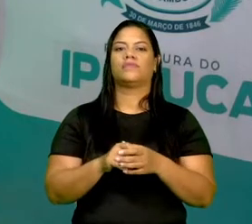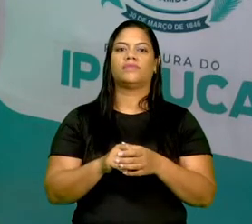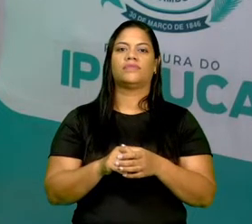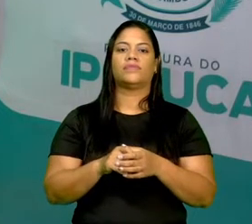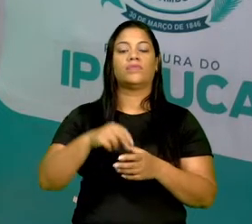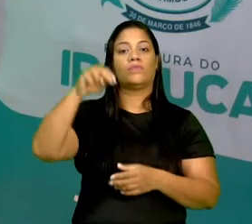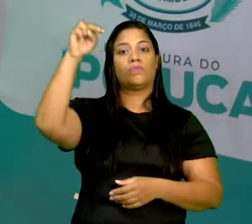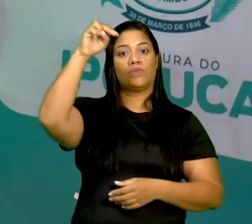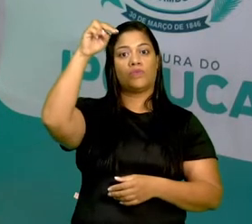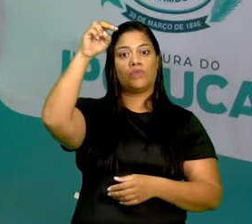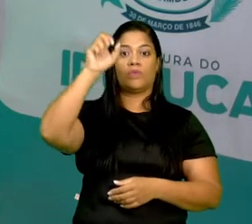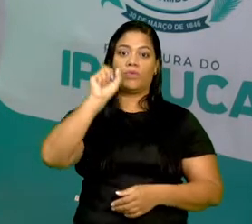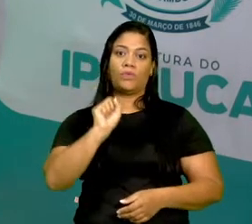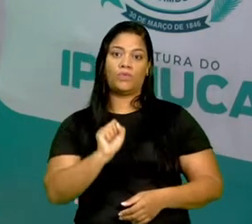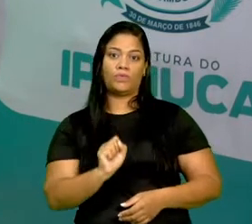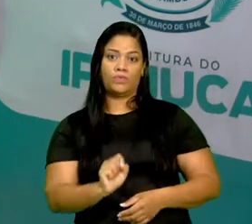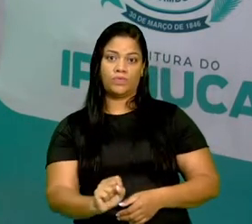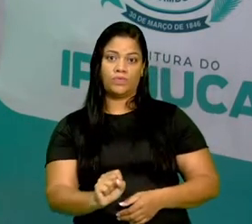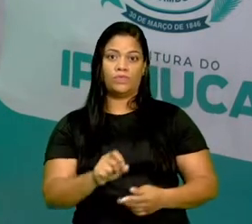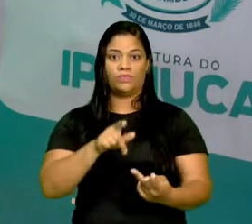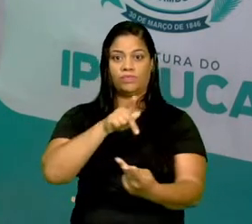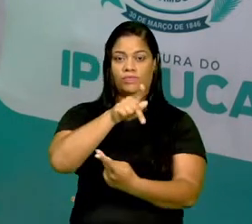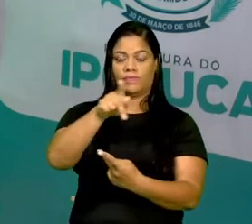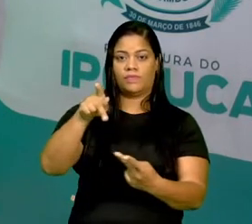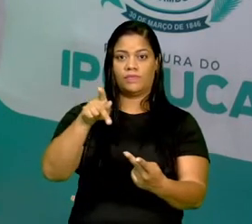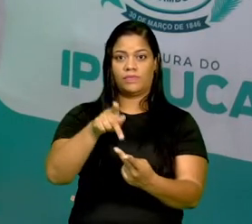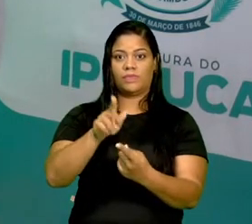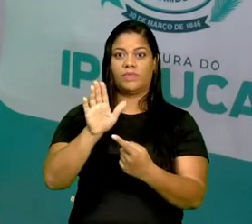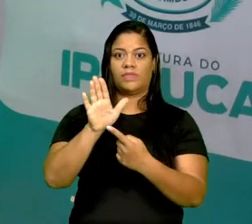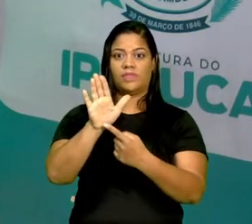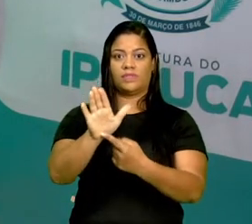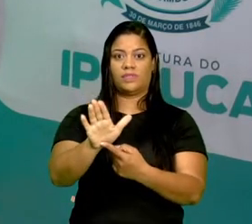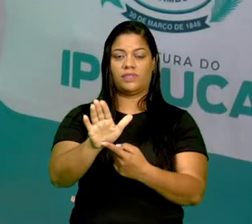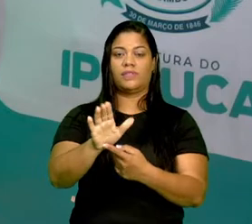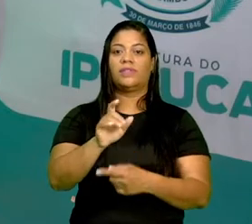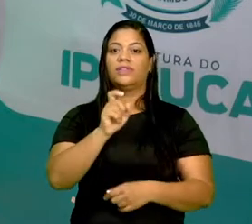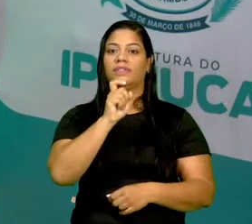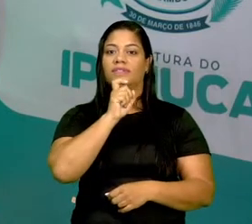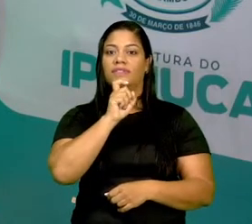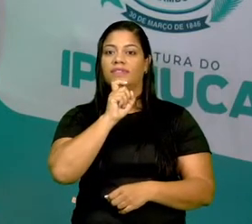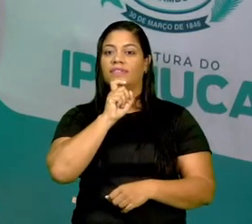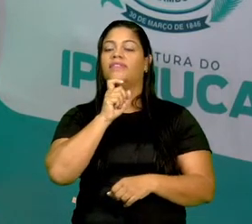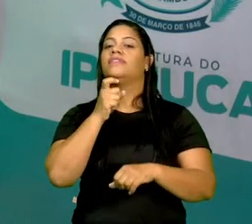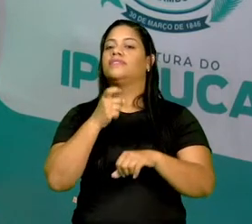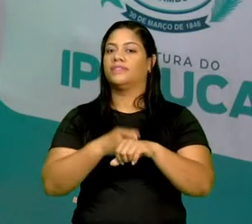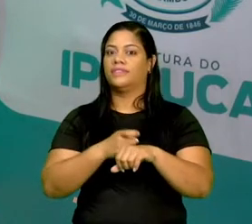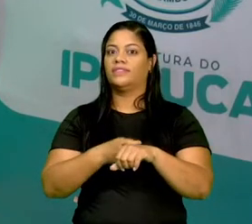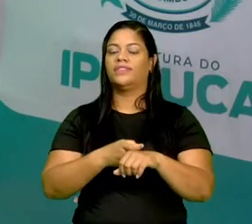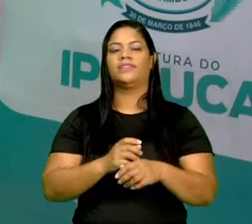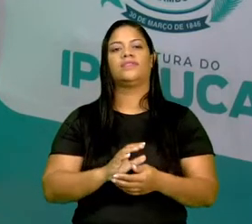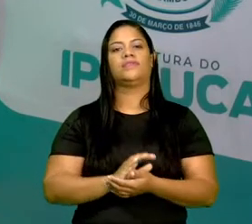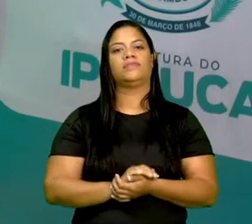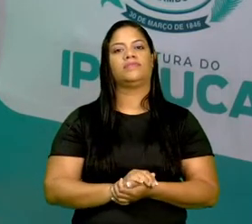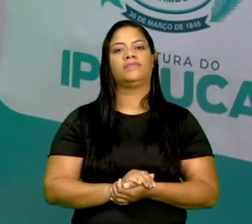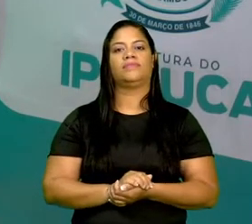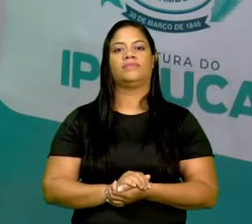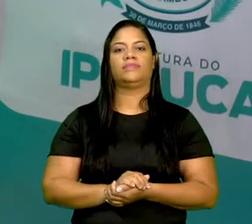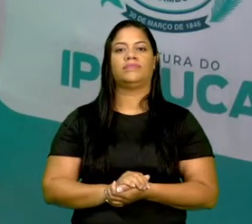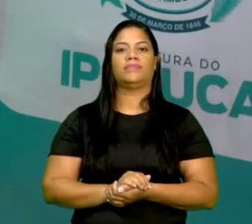polos norte ou sul, ela vai apresentar-se em forma de gelo. E aí,